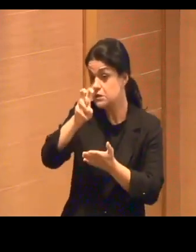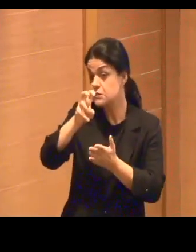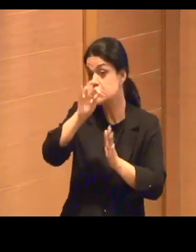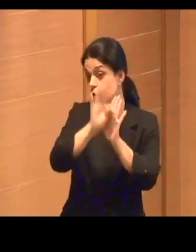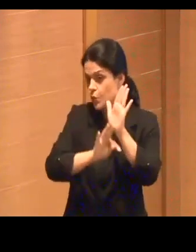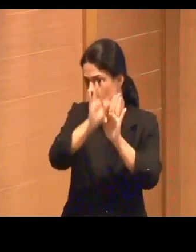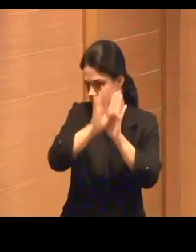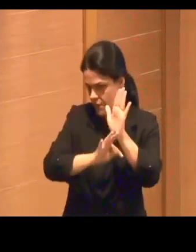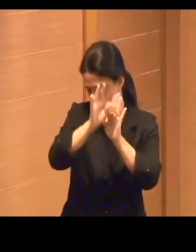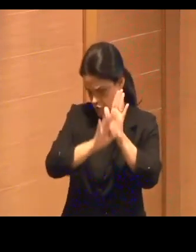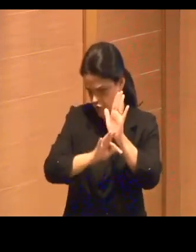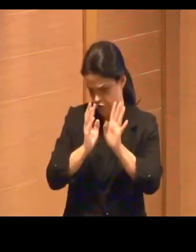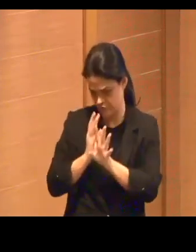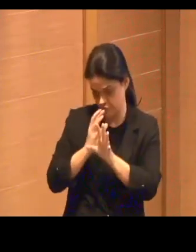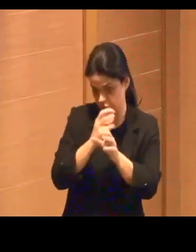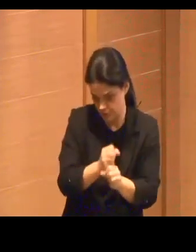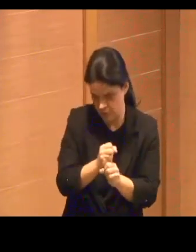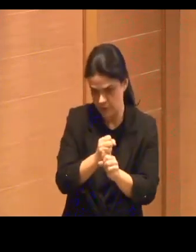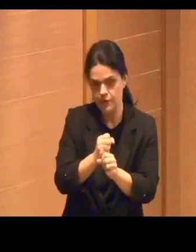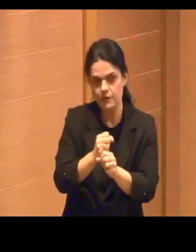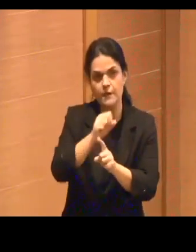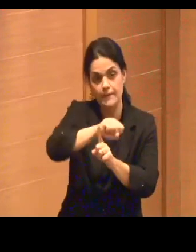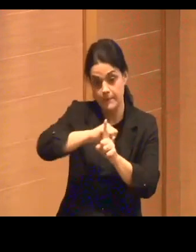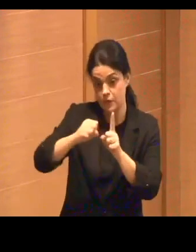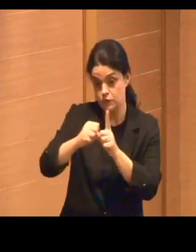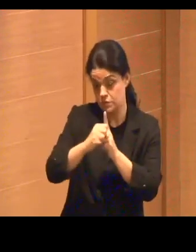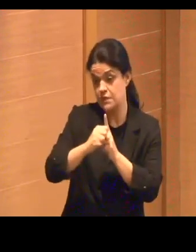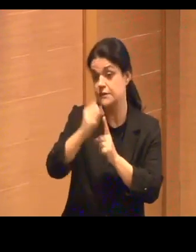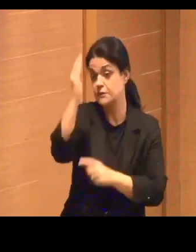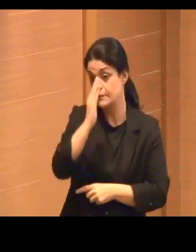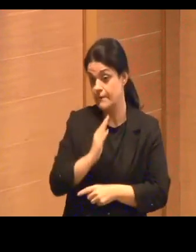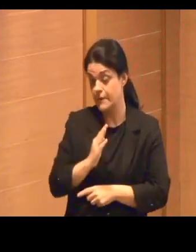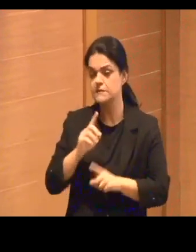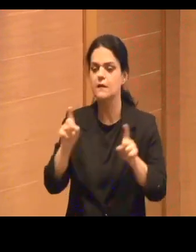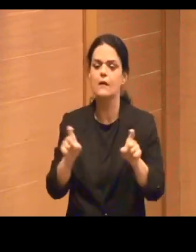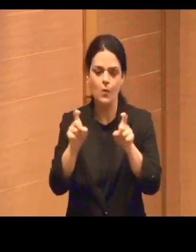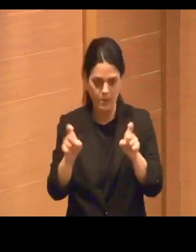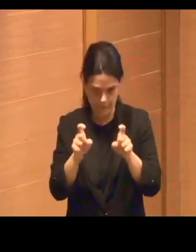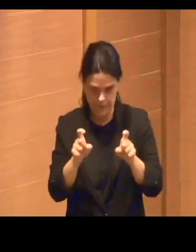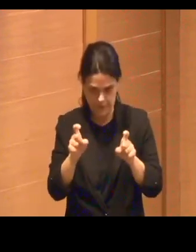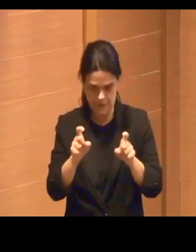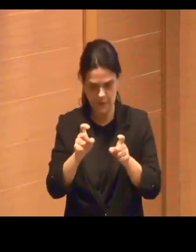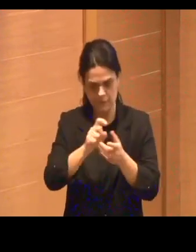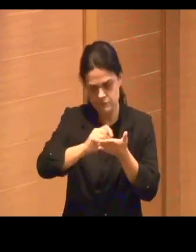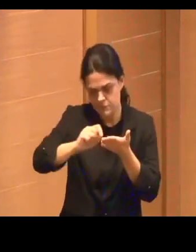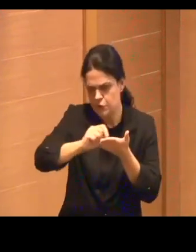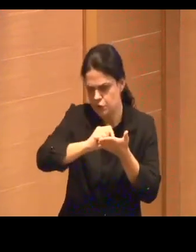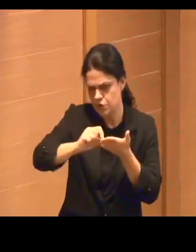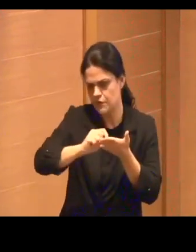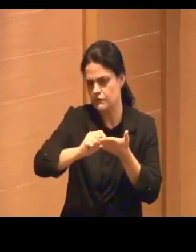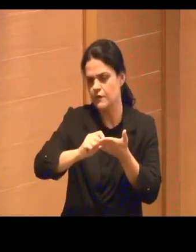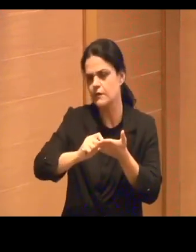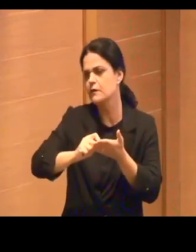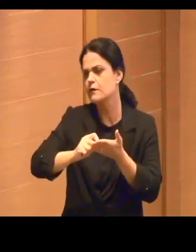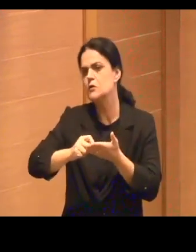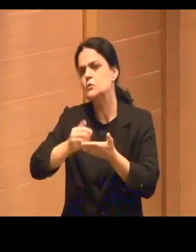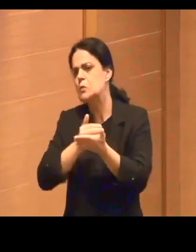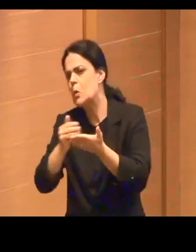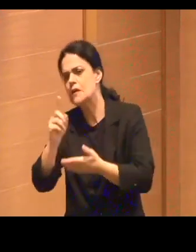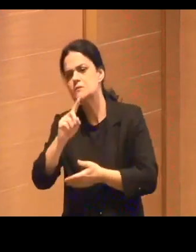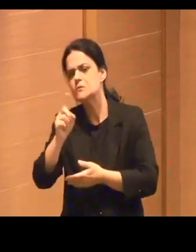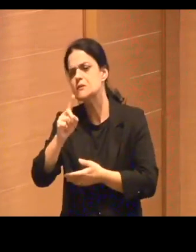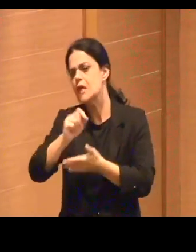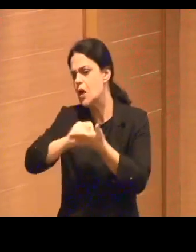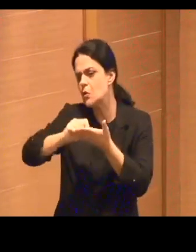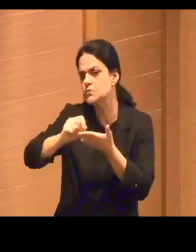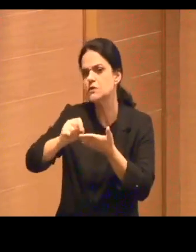escrevemos para a Sociedade Brasileira de Computação. Eu, no início, não ia escrever sobre o chat GPT, eu achava que era